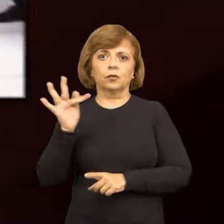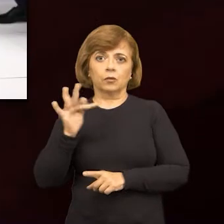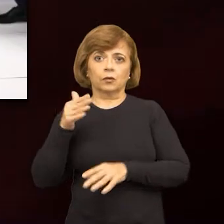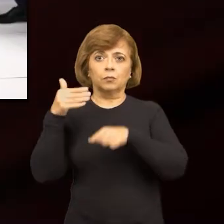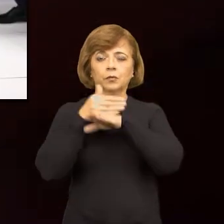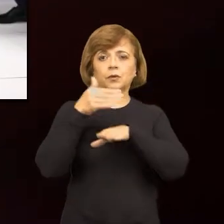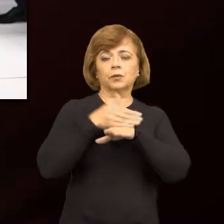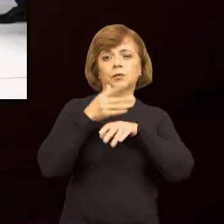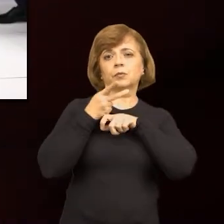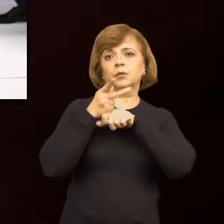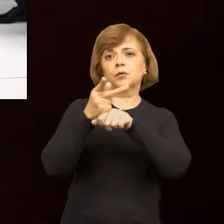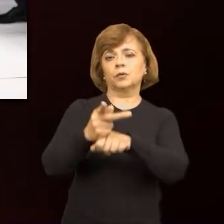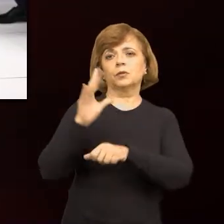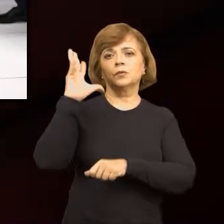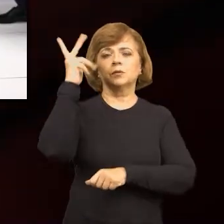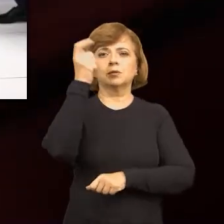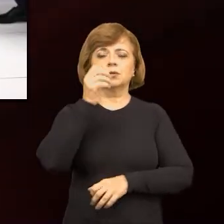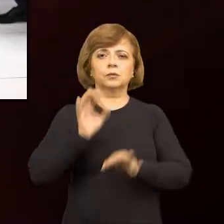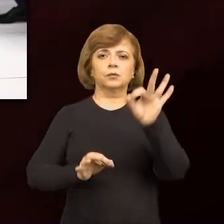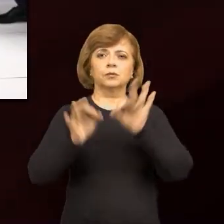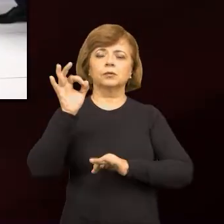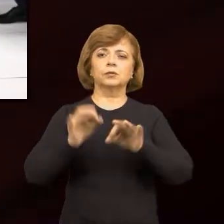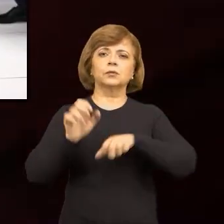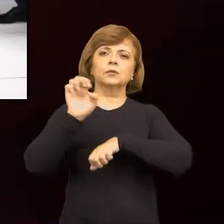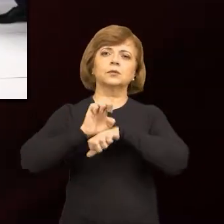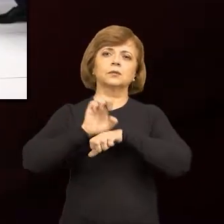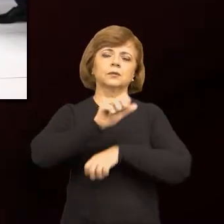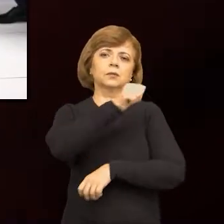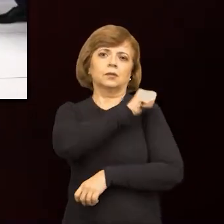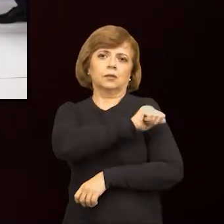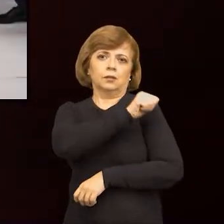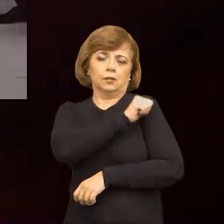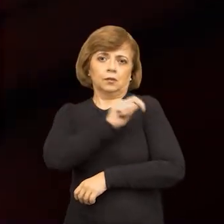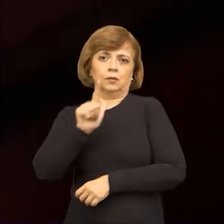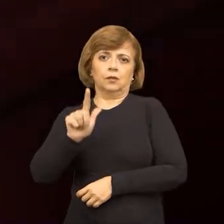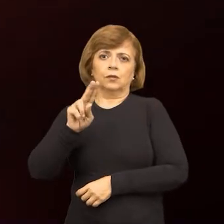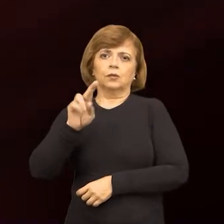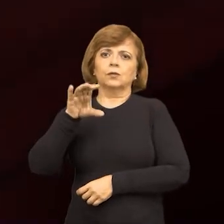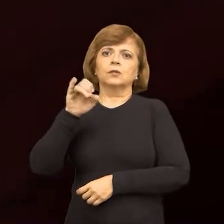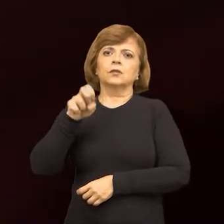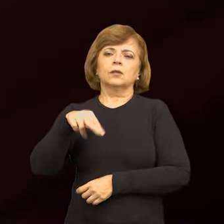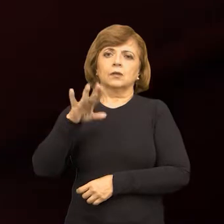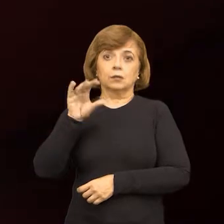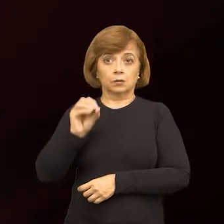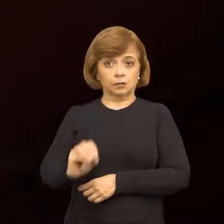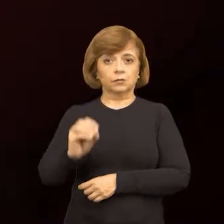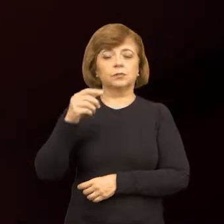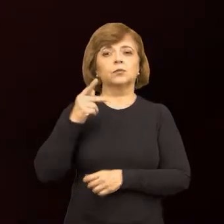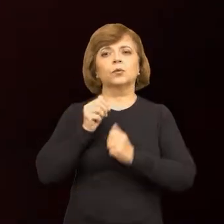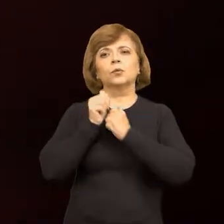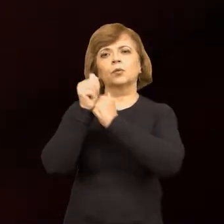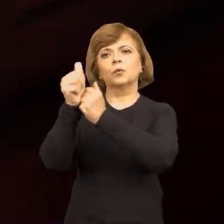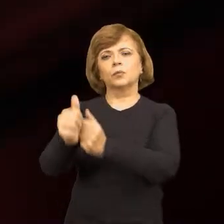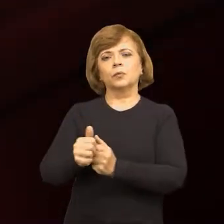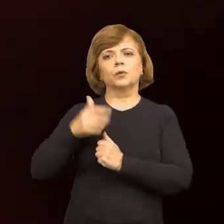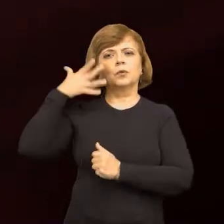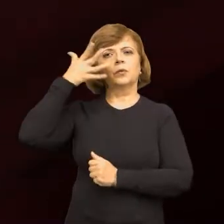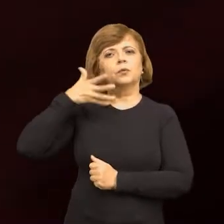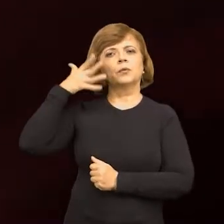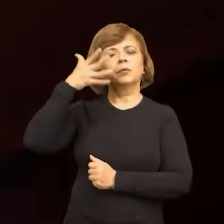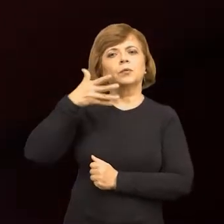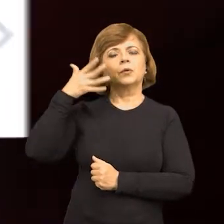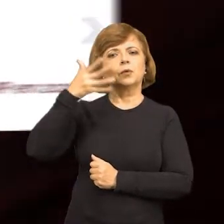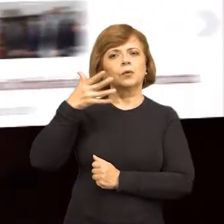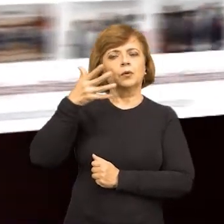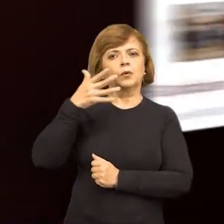Procurador-Geral de Justiça do Estado do Rio de Janeiro, Luciano Matos, que acompanhou o discurso do presidente do CNMP,